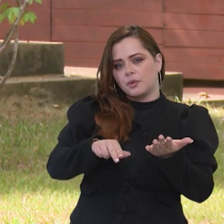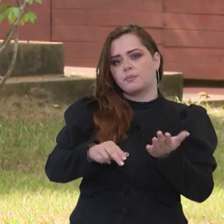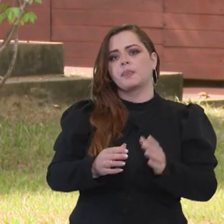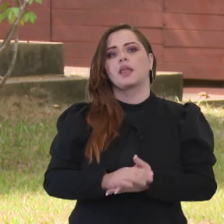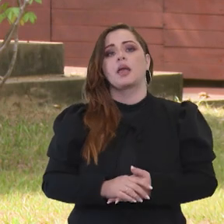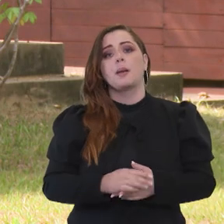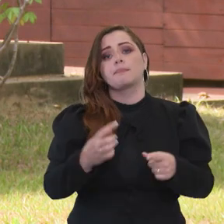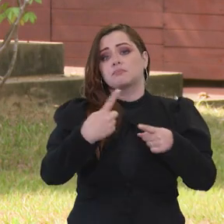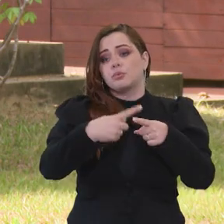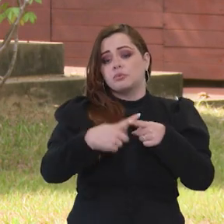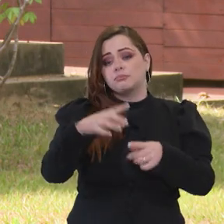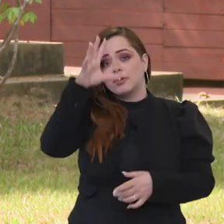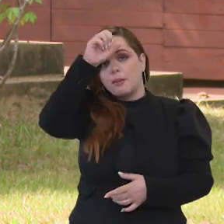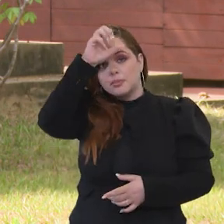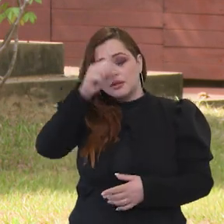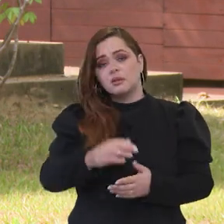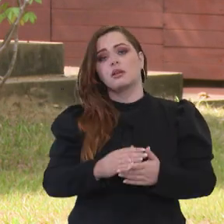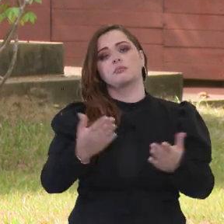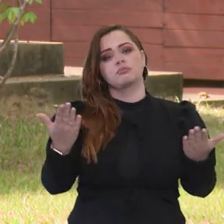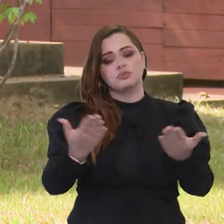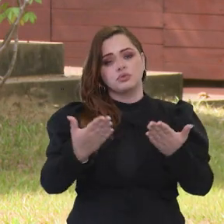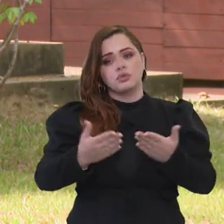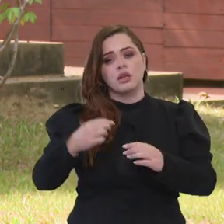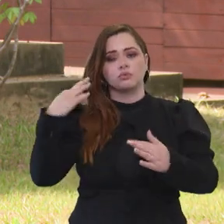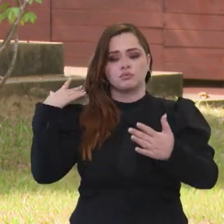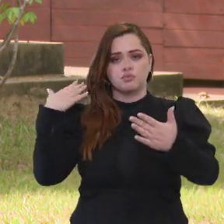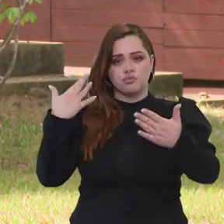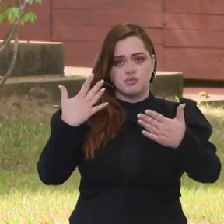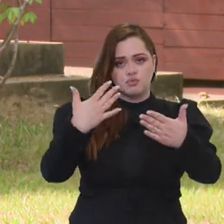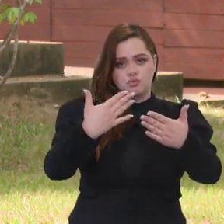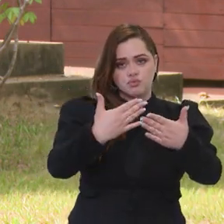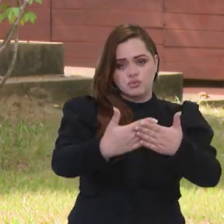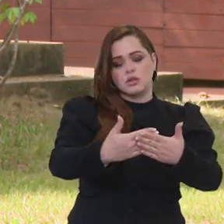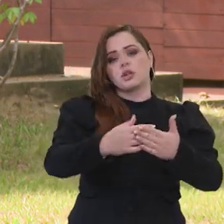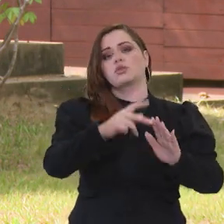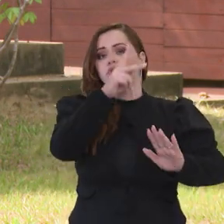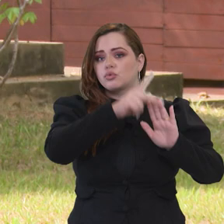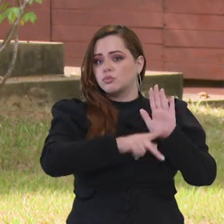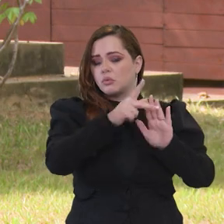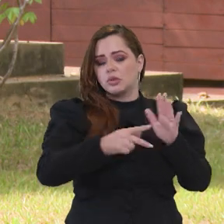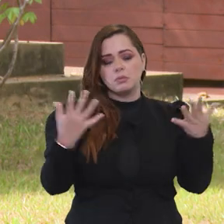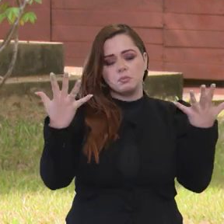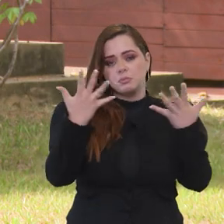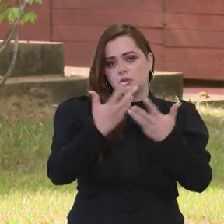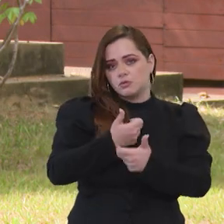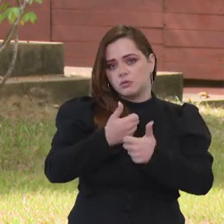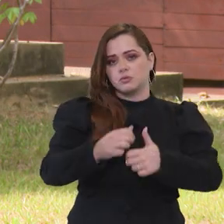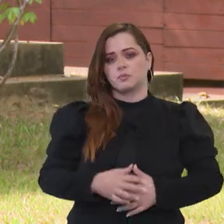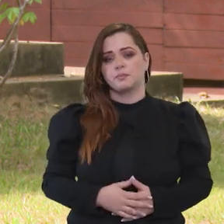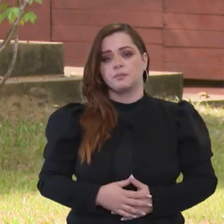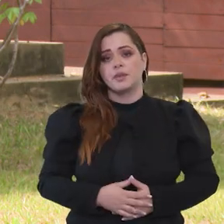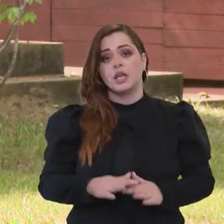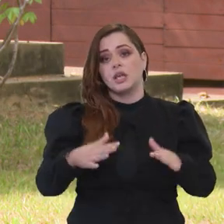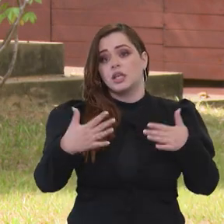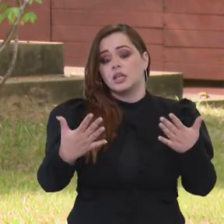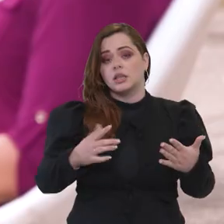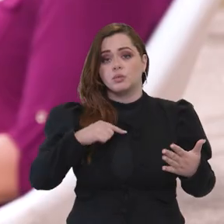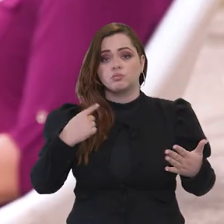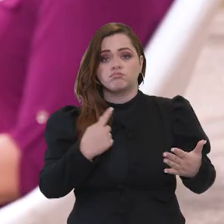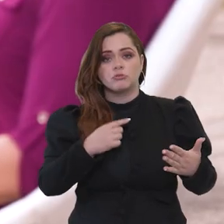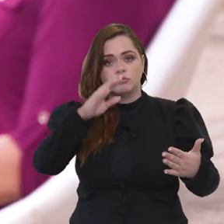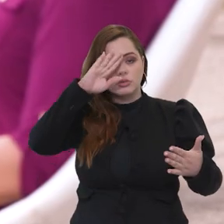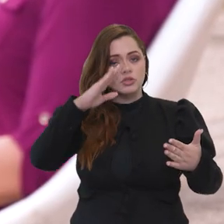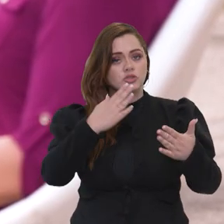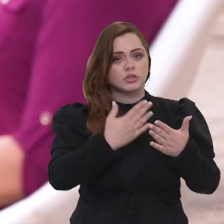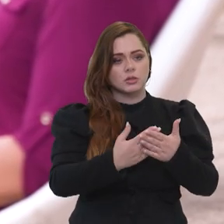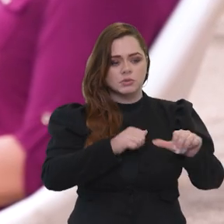partir da curva de aprendizado que nós fizemos ao longo de todo esse projeto que é belíssimo. A gente